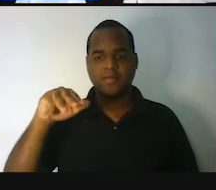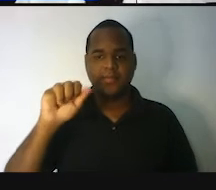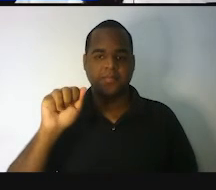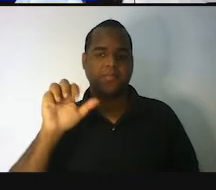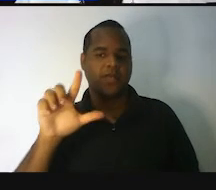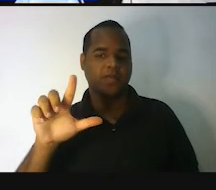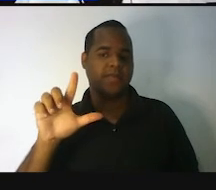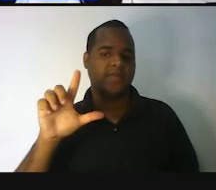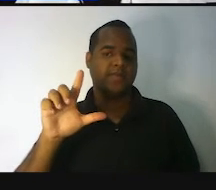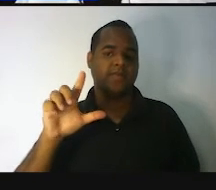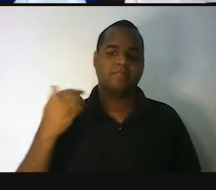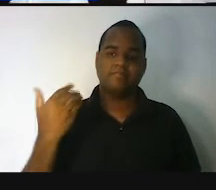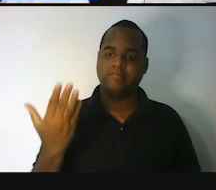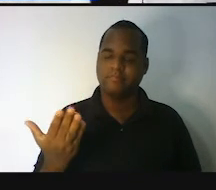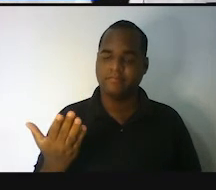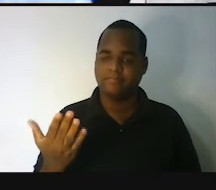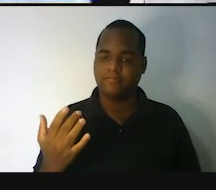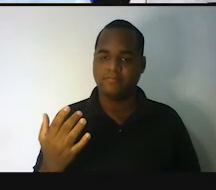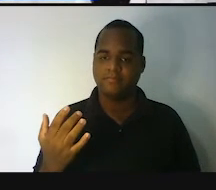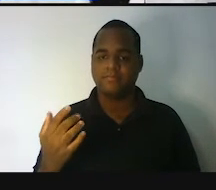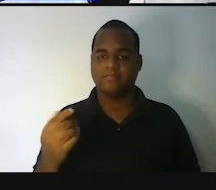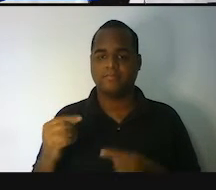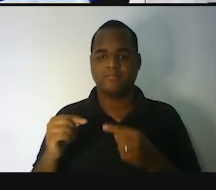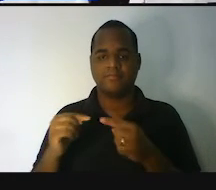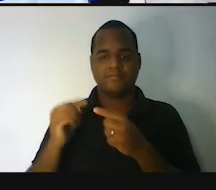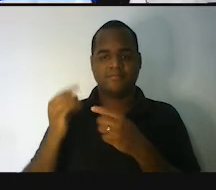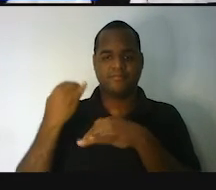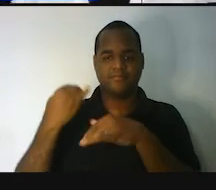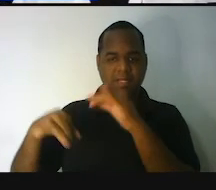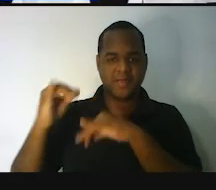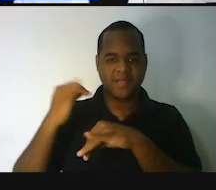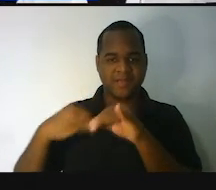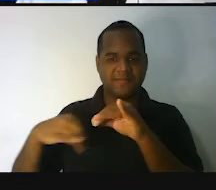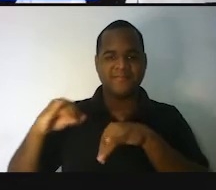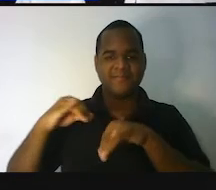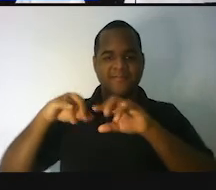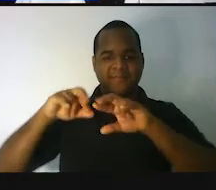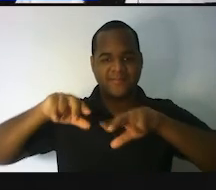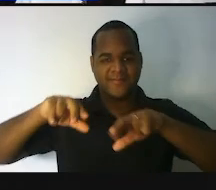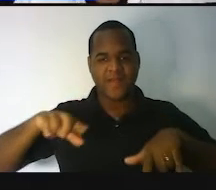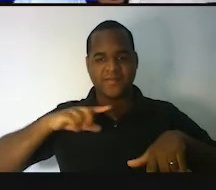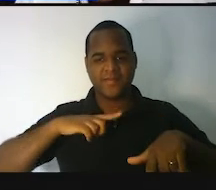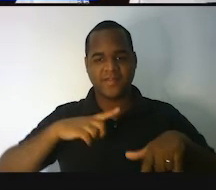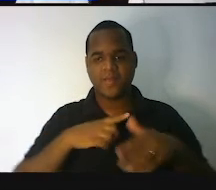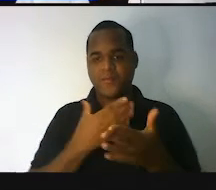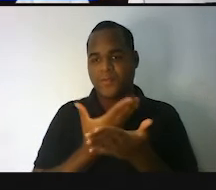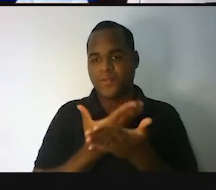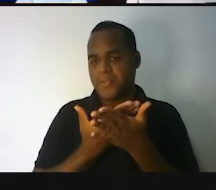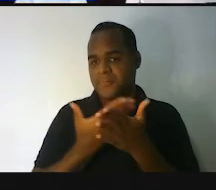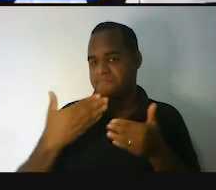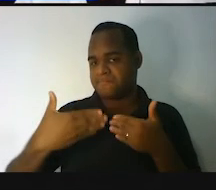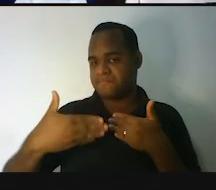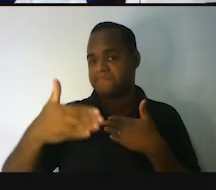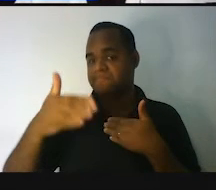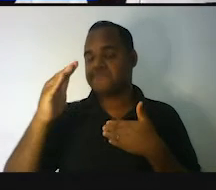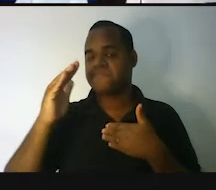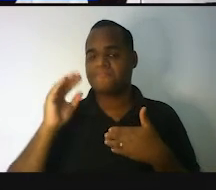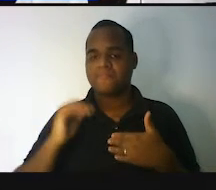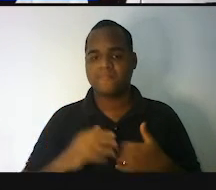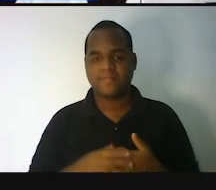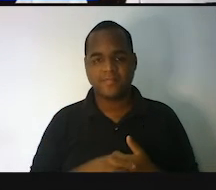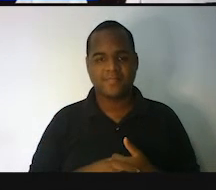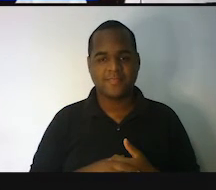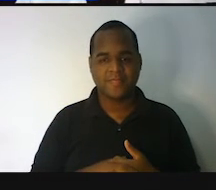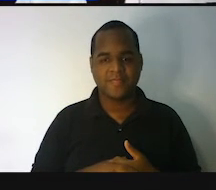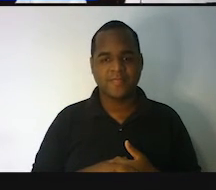quantidade de matéria. Tem a ver muito com química, né? Quando você começa a estudar química, você vai ver essa